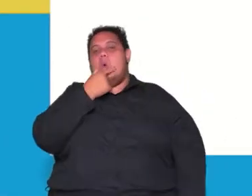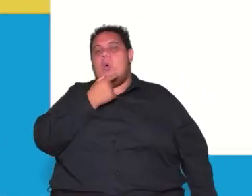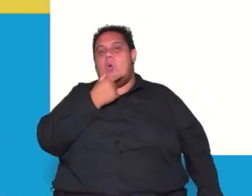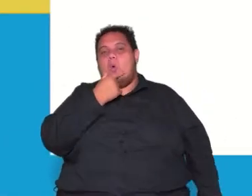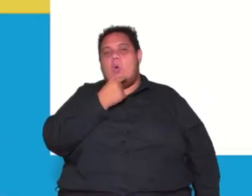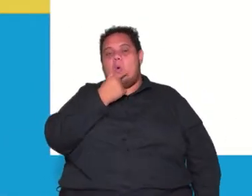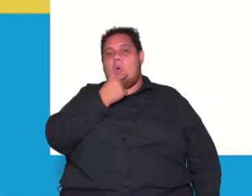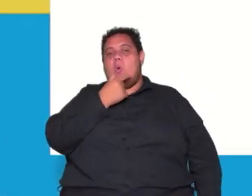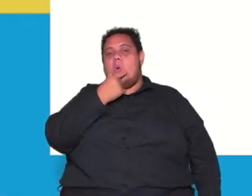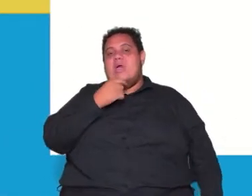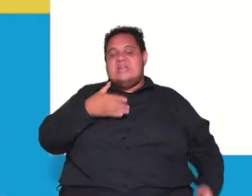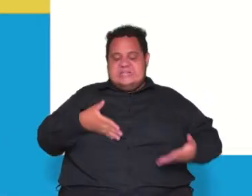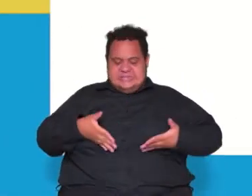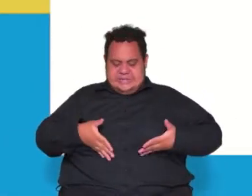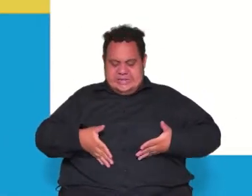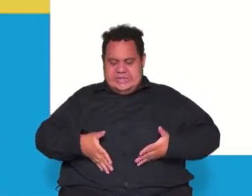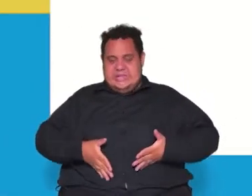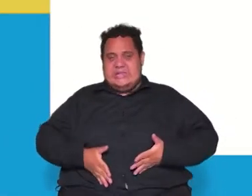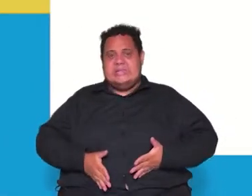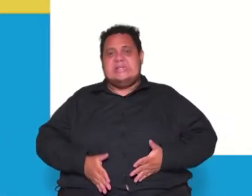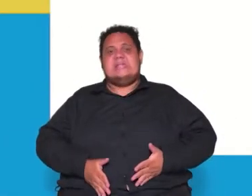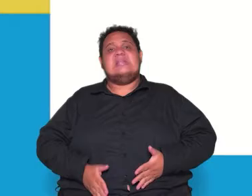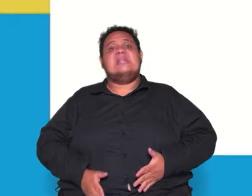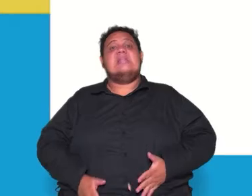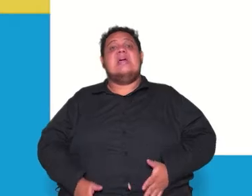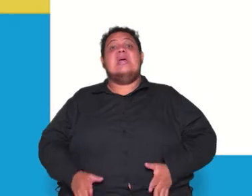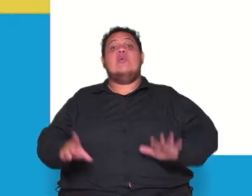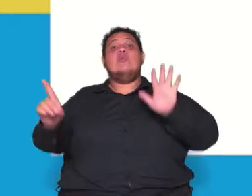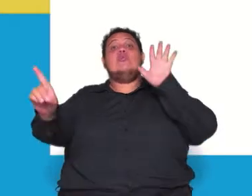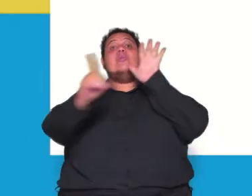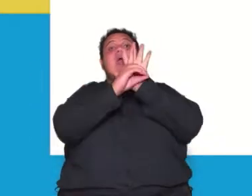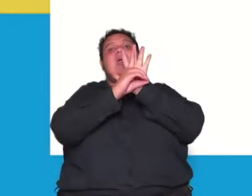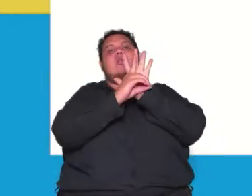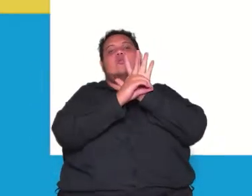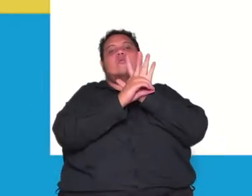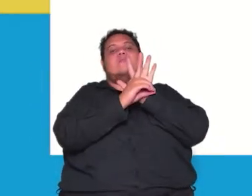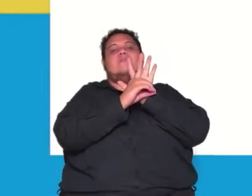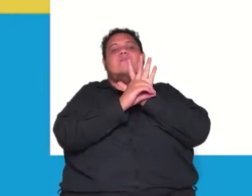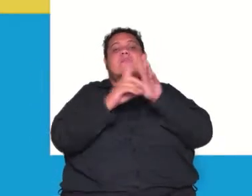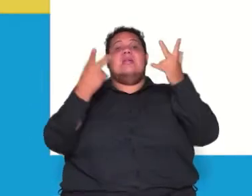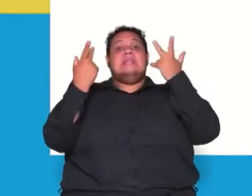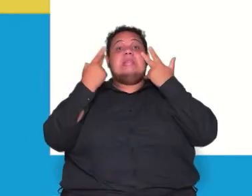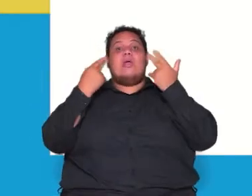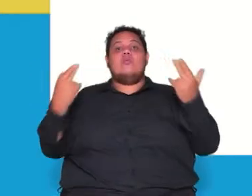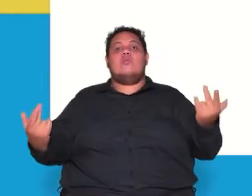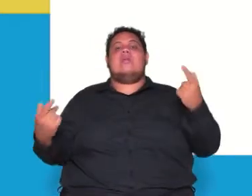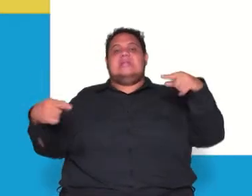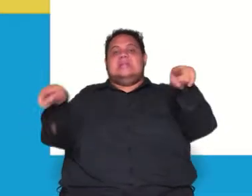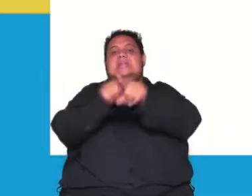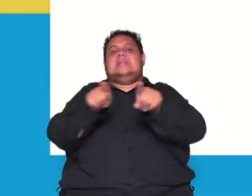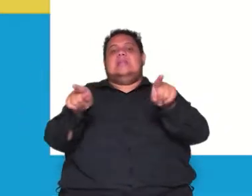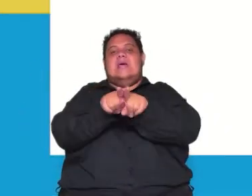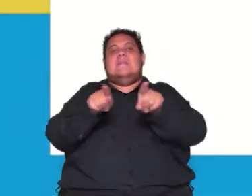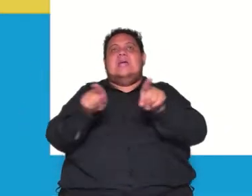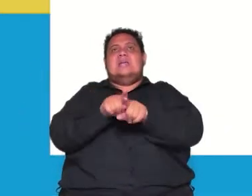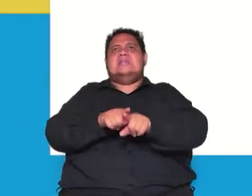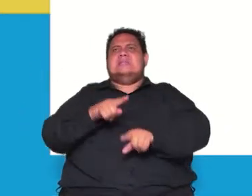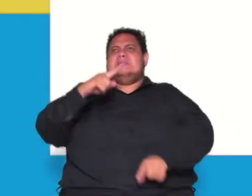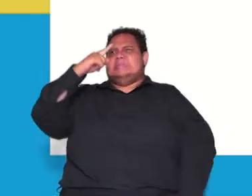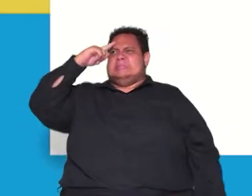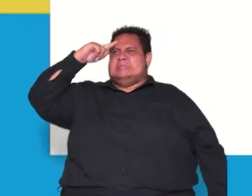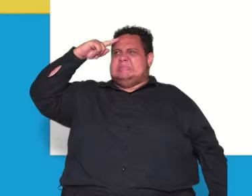nascem com direitos naturais e inalienáveis